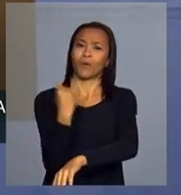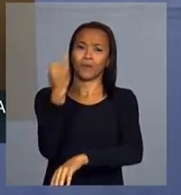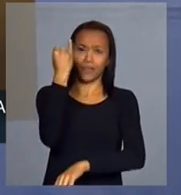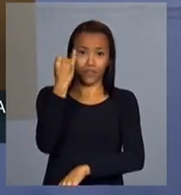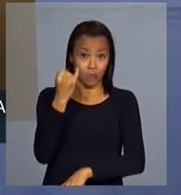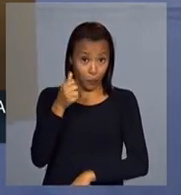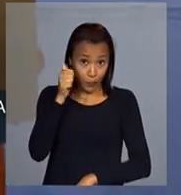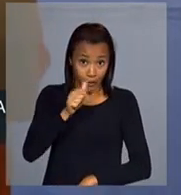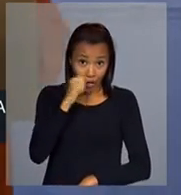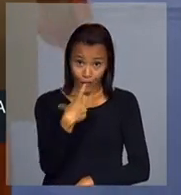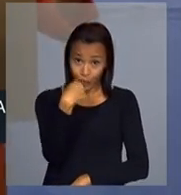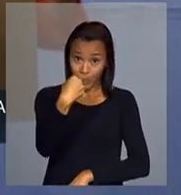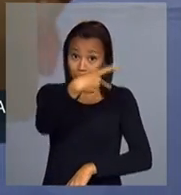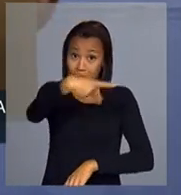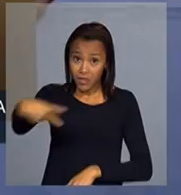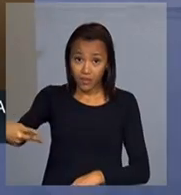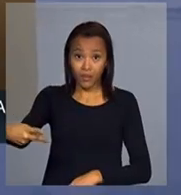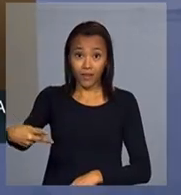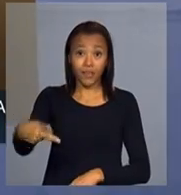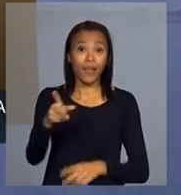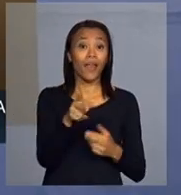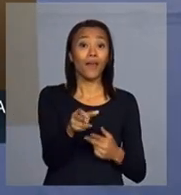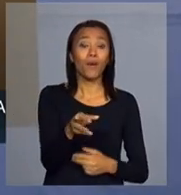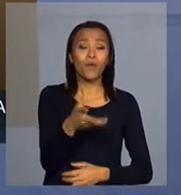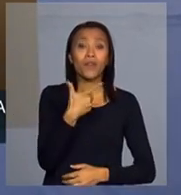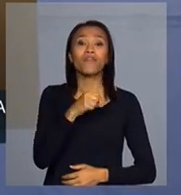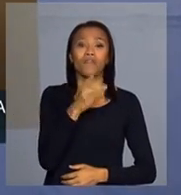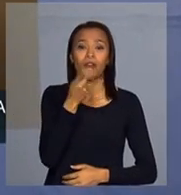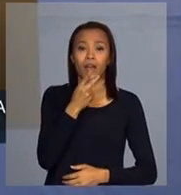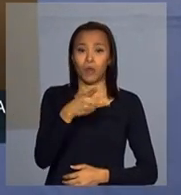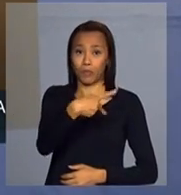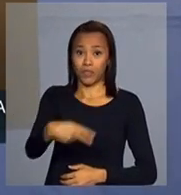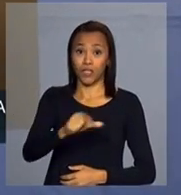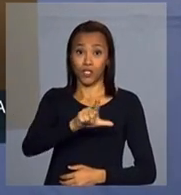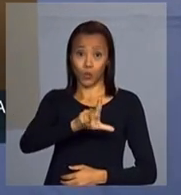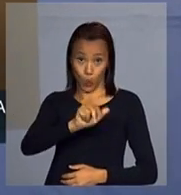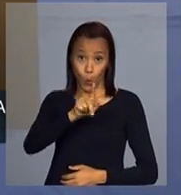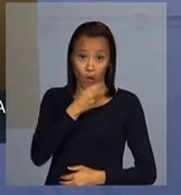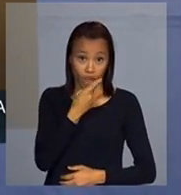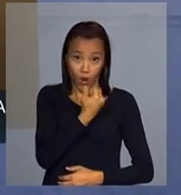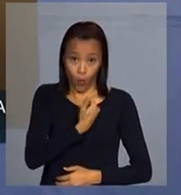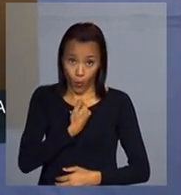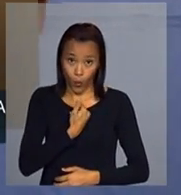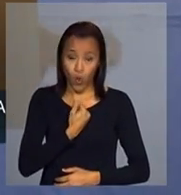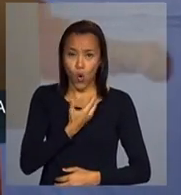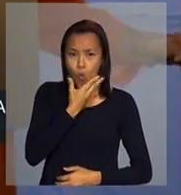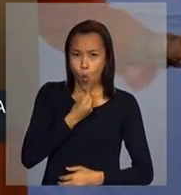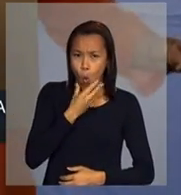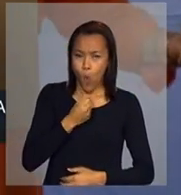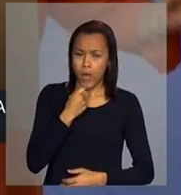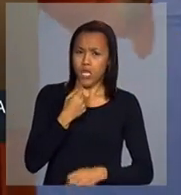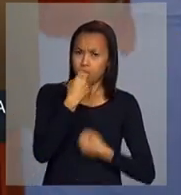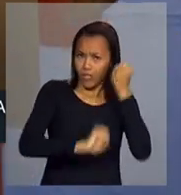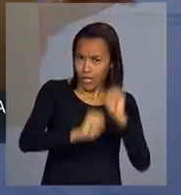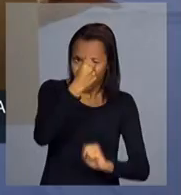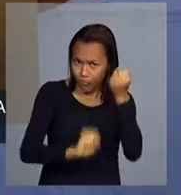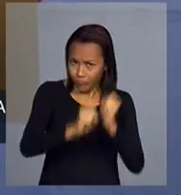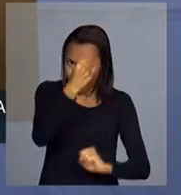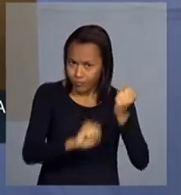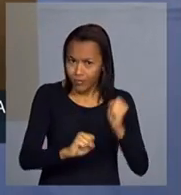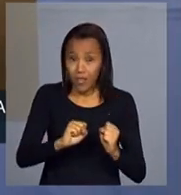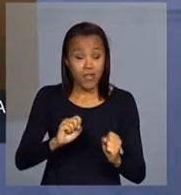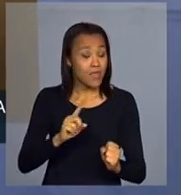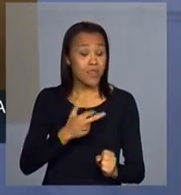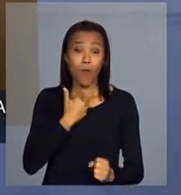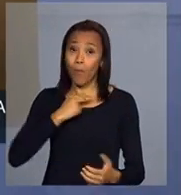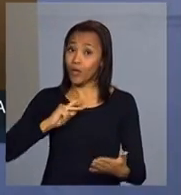mulher presidenta, é como dizia o presidente Lula, um metalúrgico na presidência, ele não pode falhar.